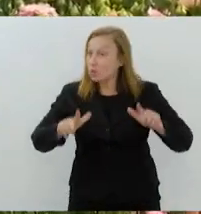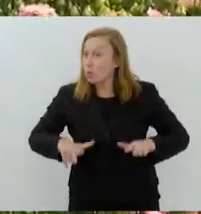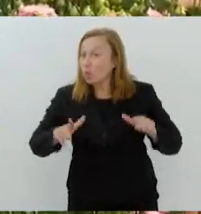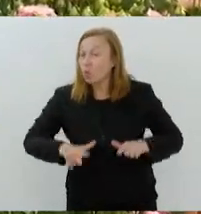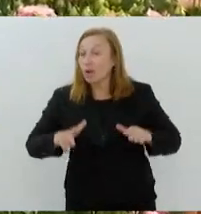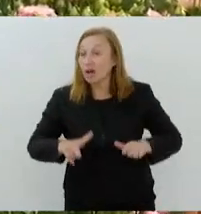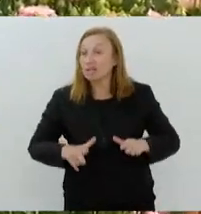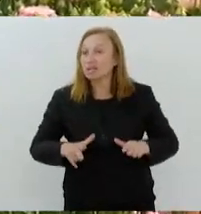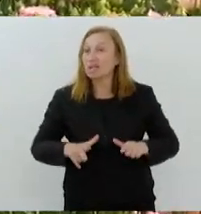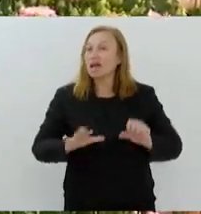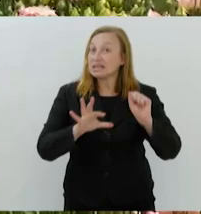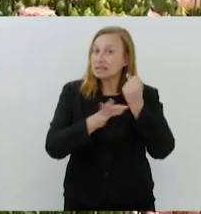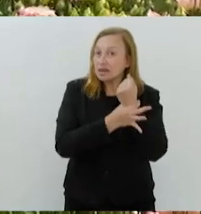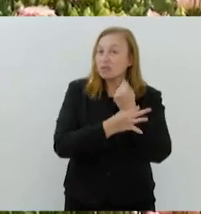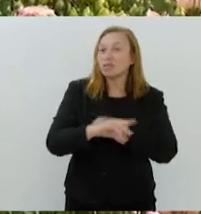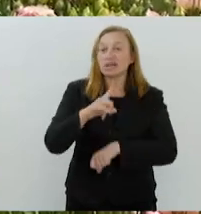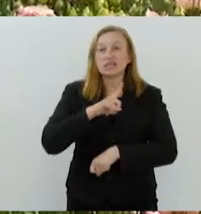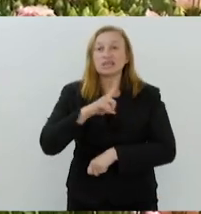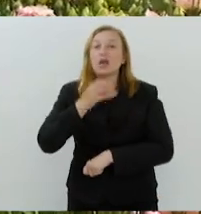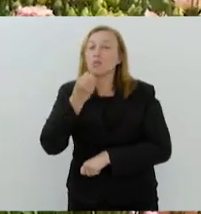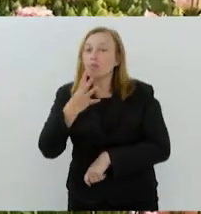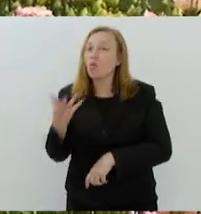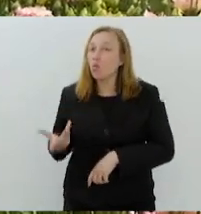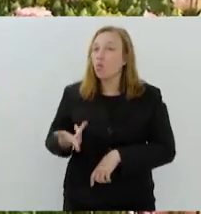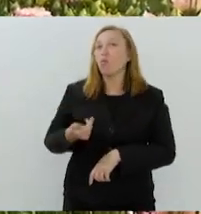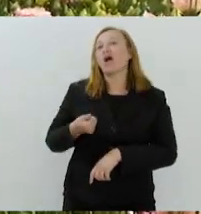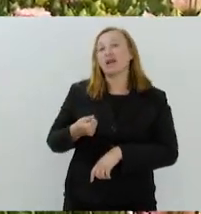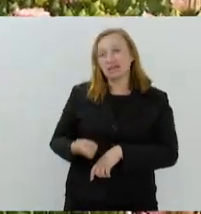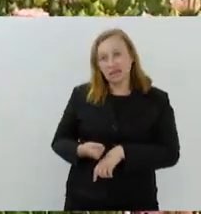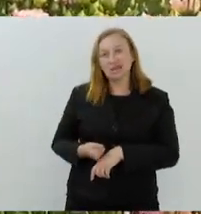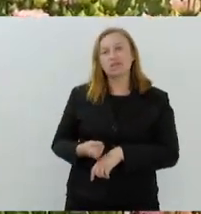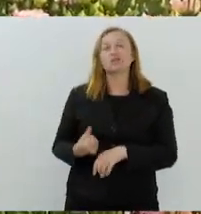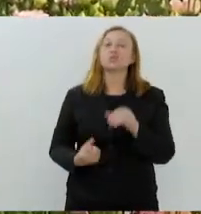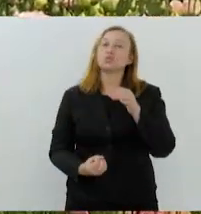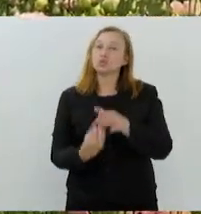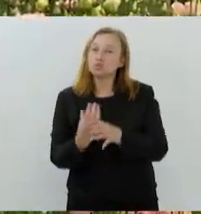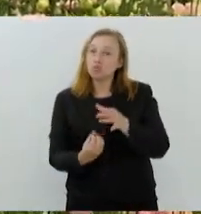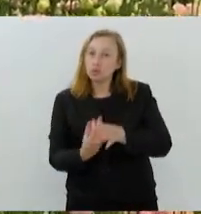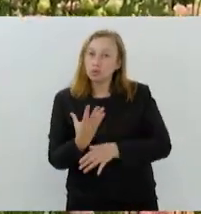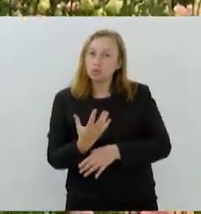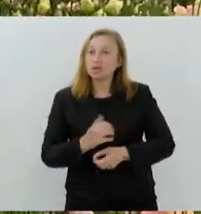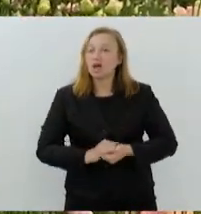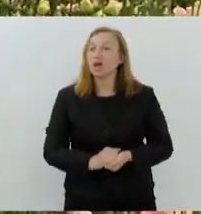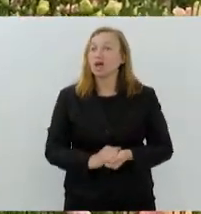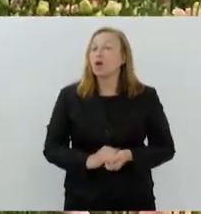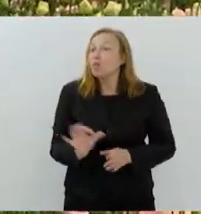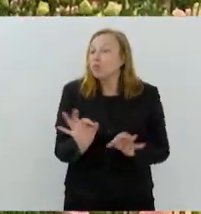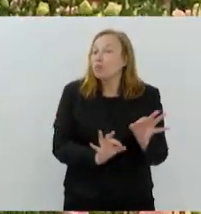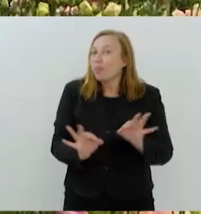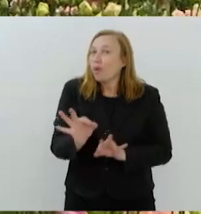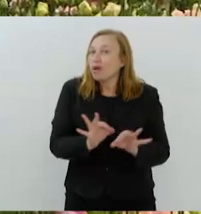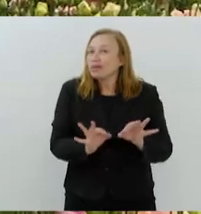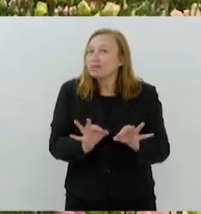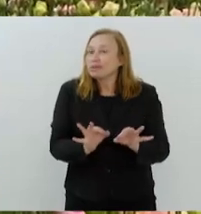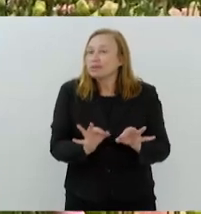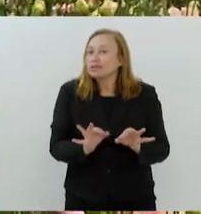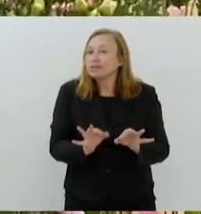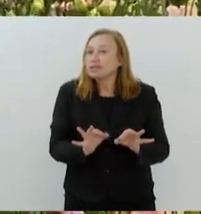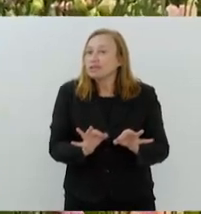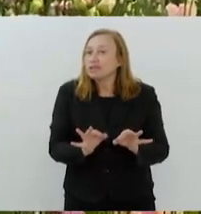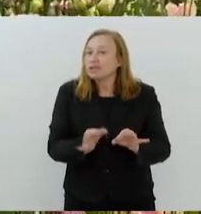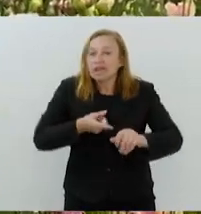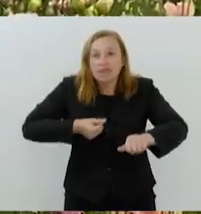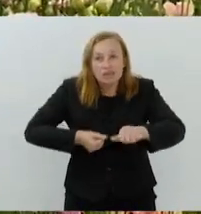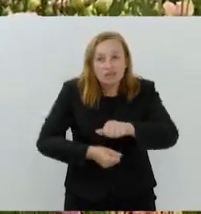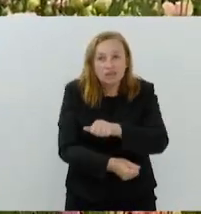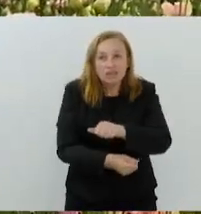onde garante uma boa qualidade dos produtos. O programa, ele financia